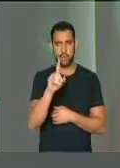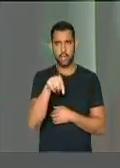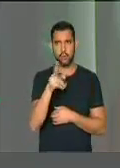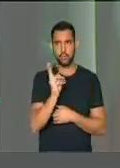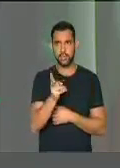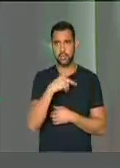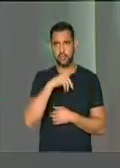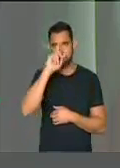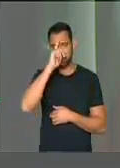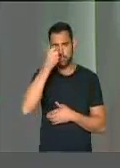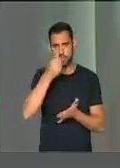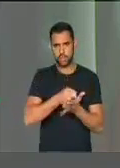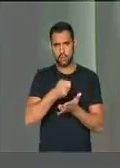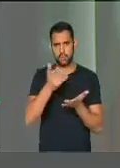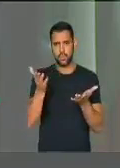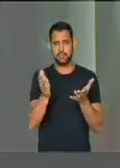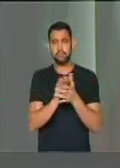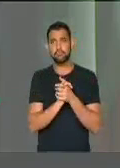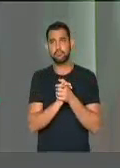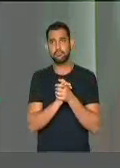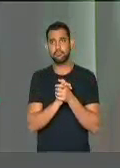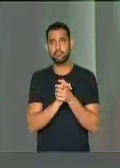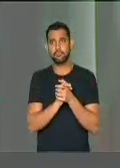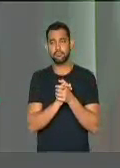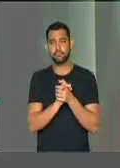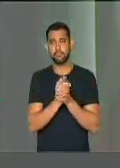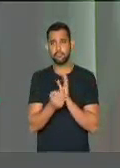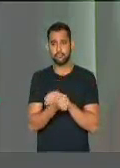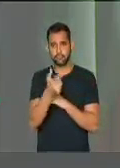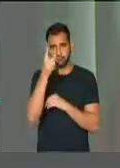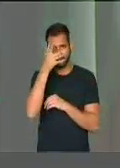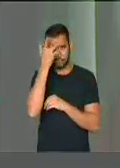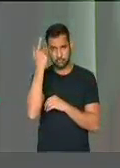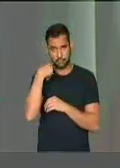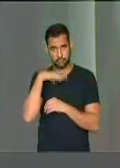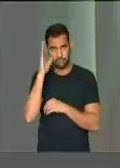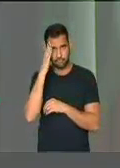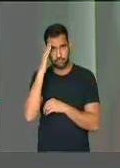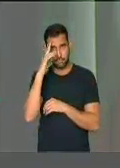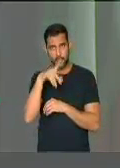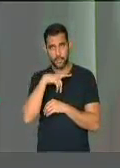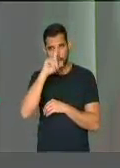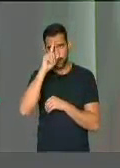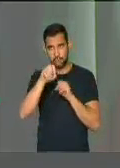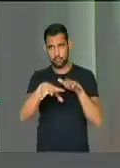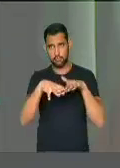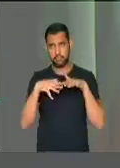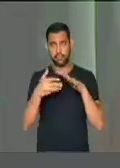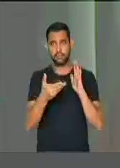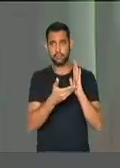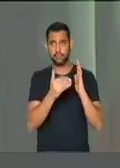sempre como se fosse uma ditadura. E pouca gente sabe que lá é um parlamentarismo.